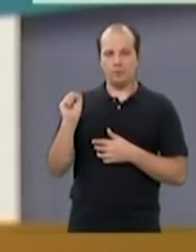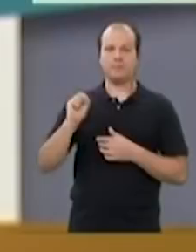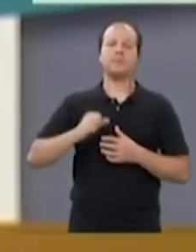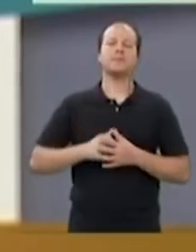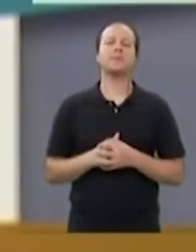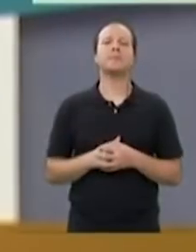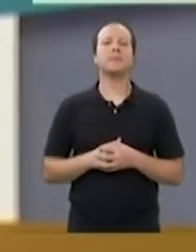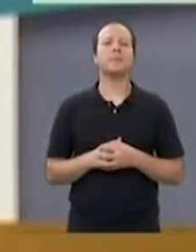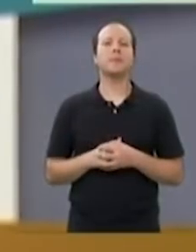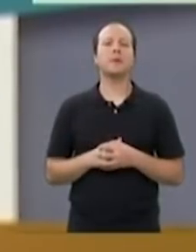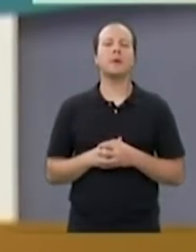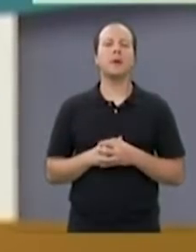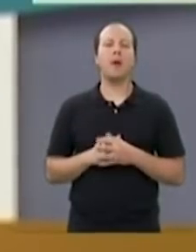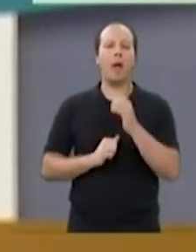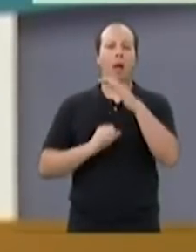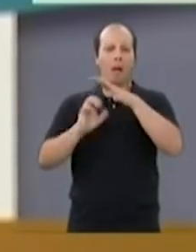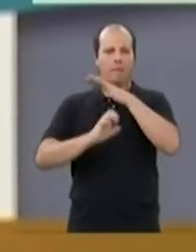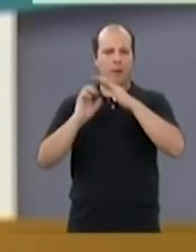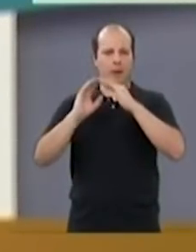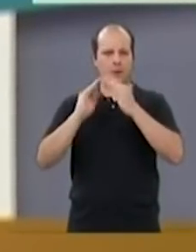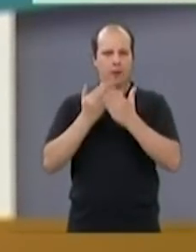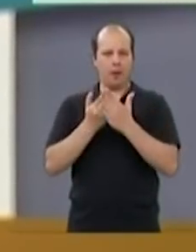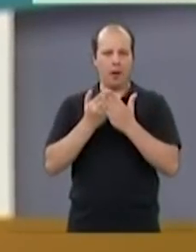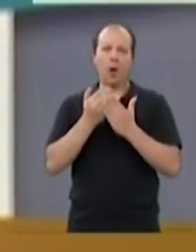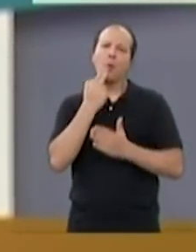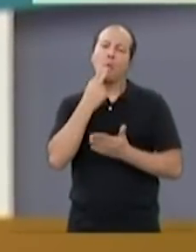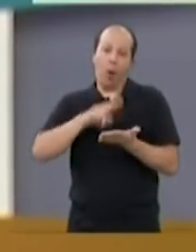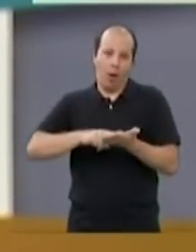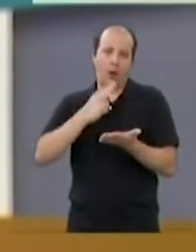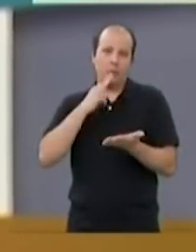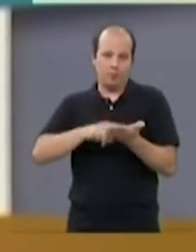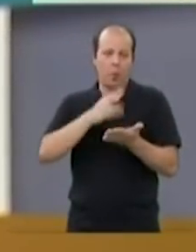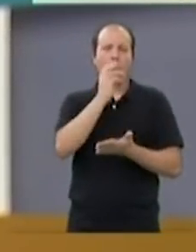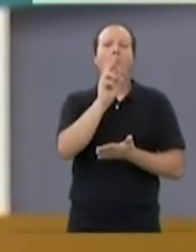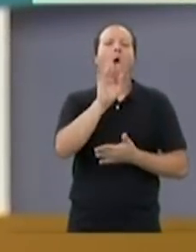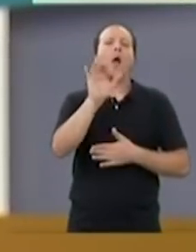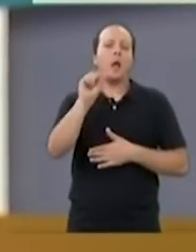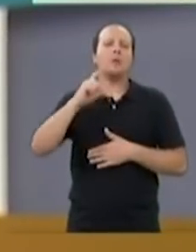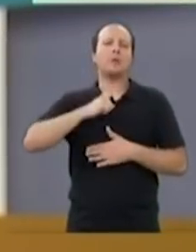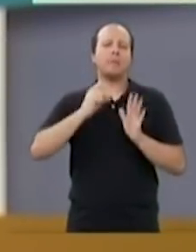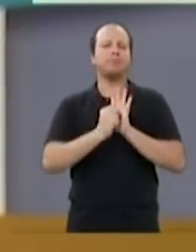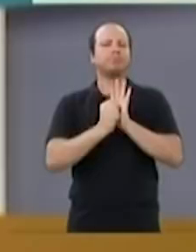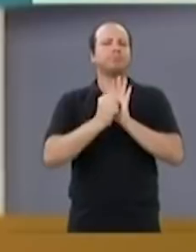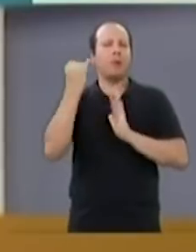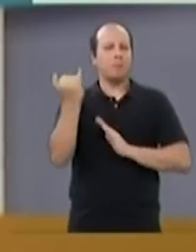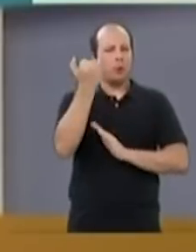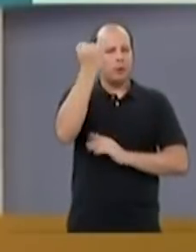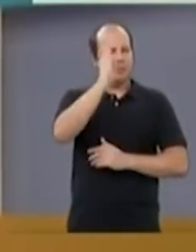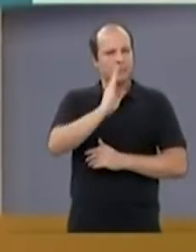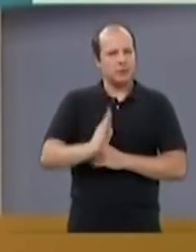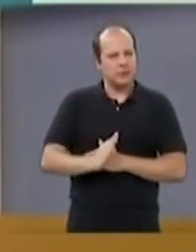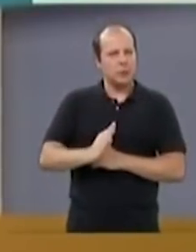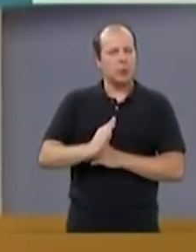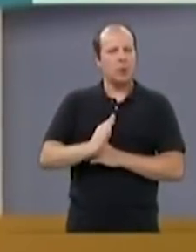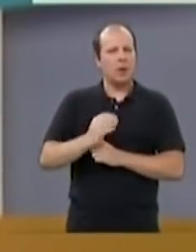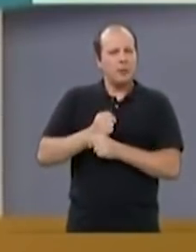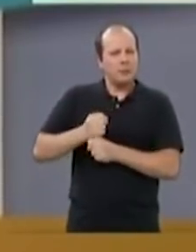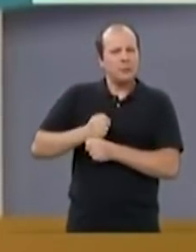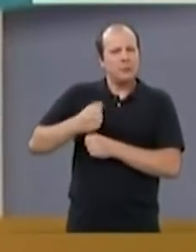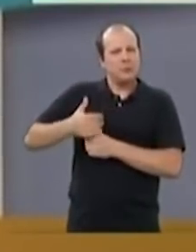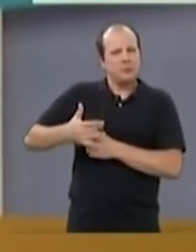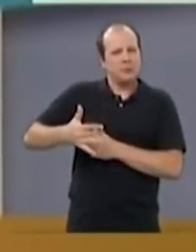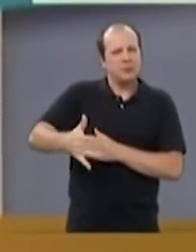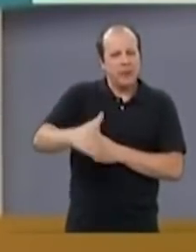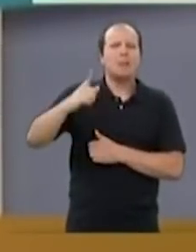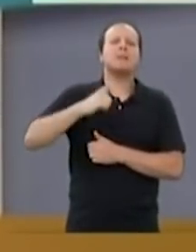Os Correios, eles têm um símbolo importante no nosso país. Durante décadas, a única forma